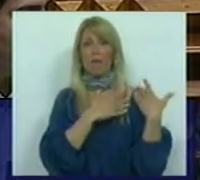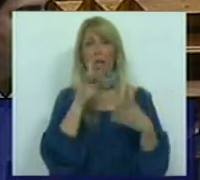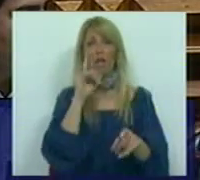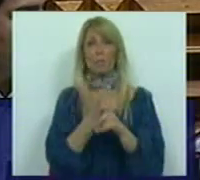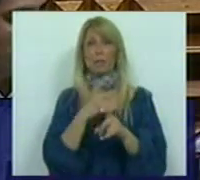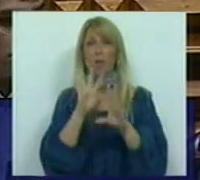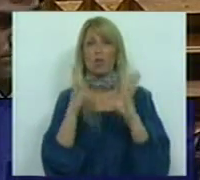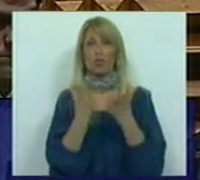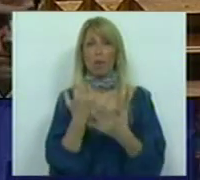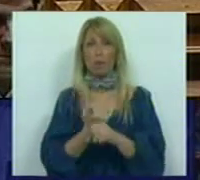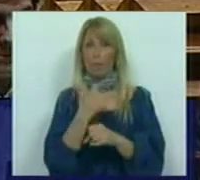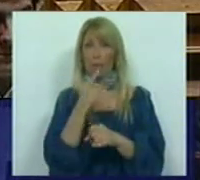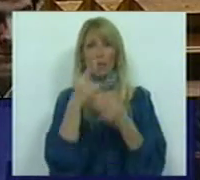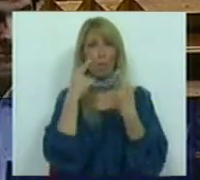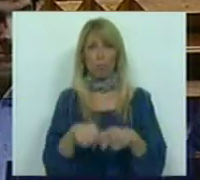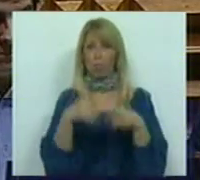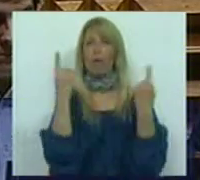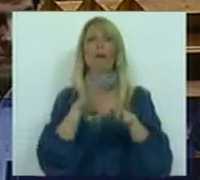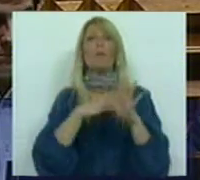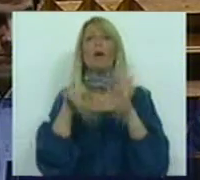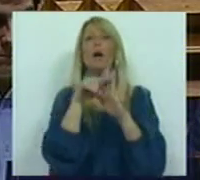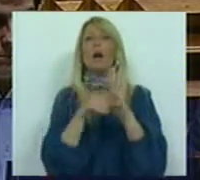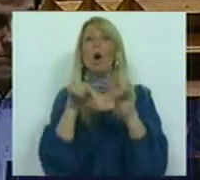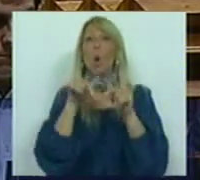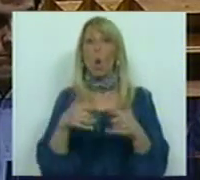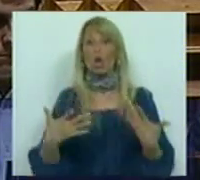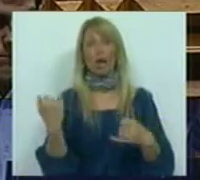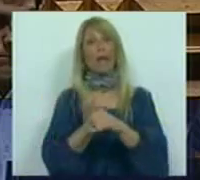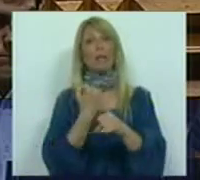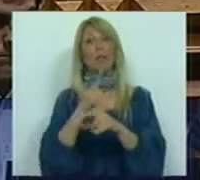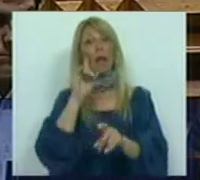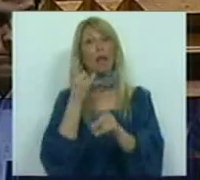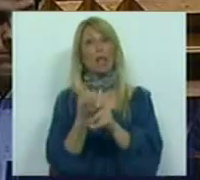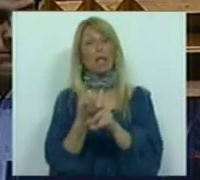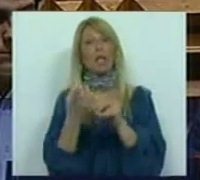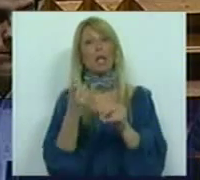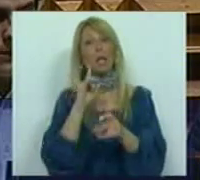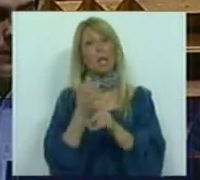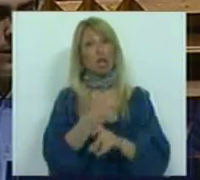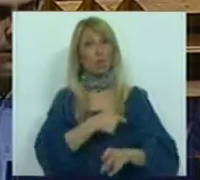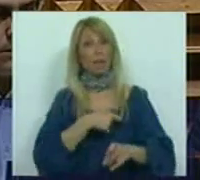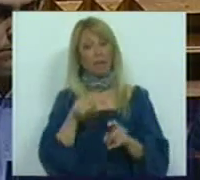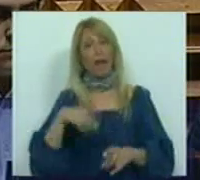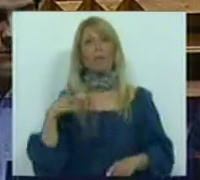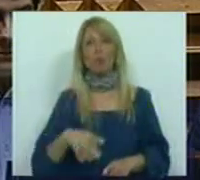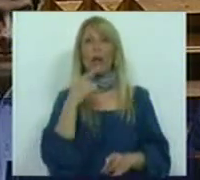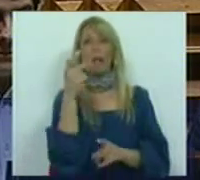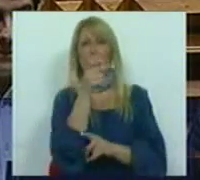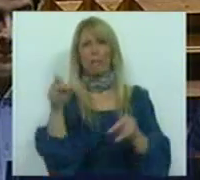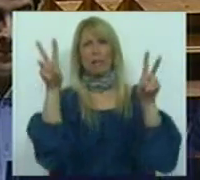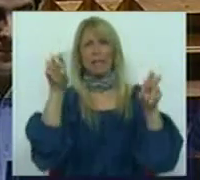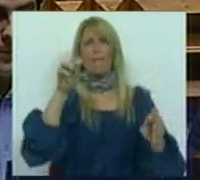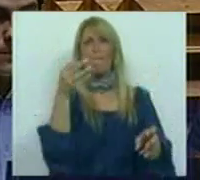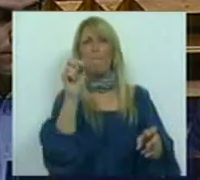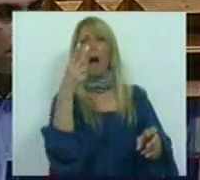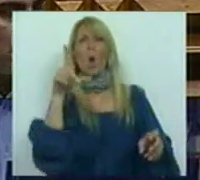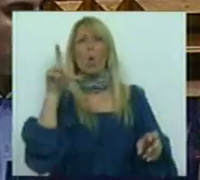que se referiram publicamente sobre os termos em que hoje decorre a atividade inspetiva das condições de trabalho em Portugal, da seguinte maneira. Paulo Morgato de